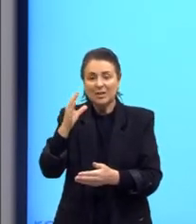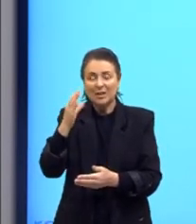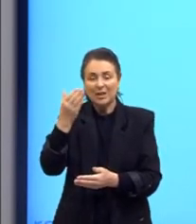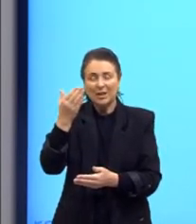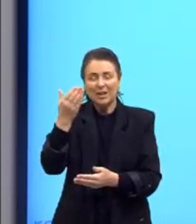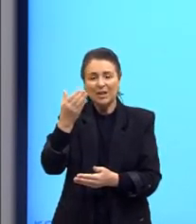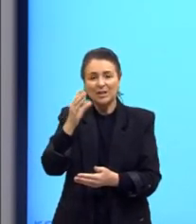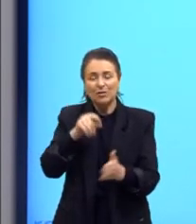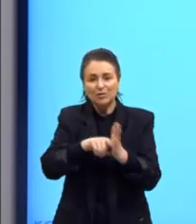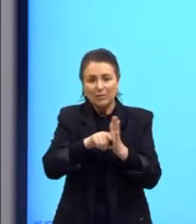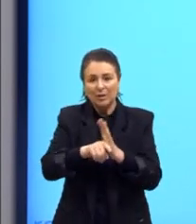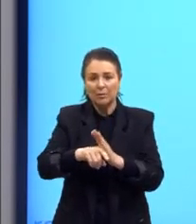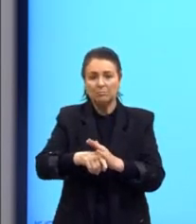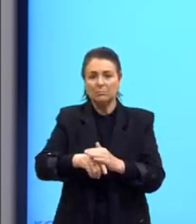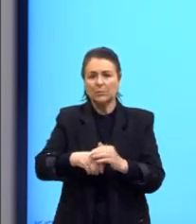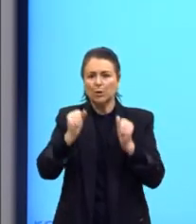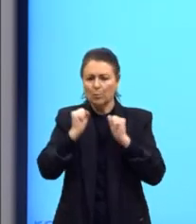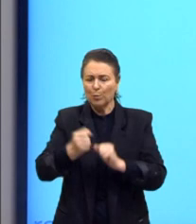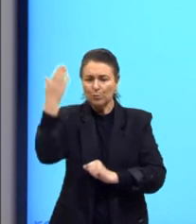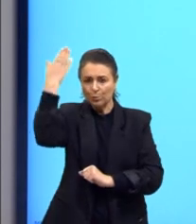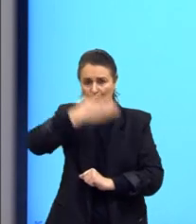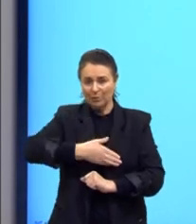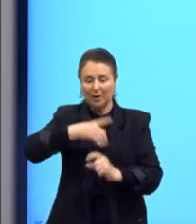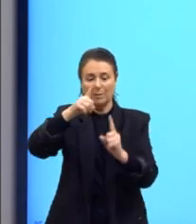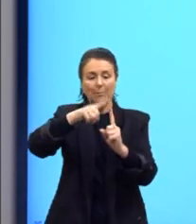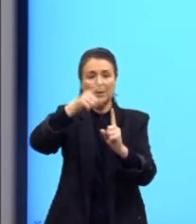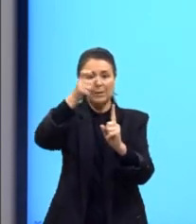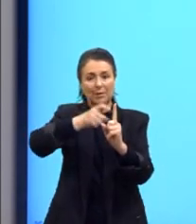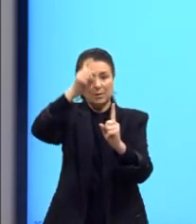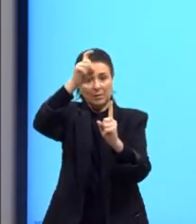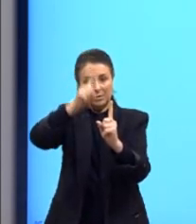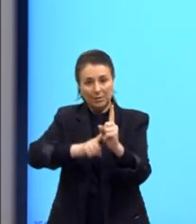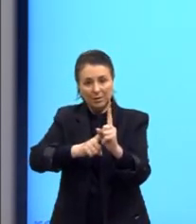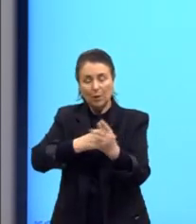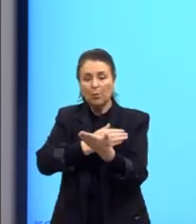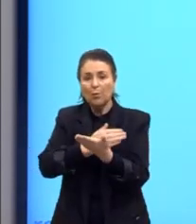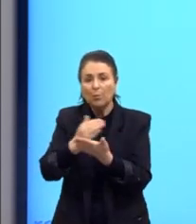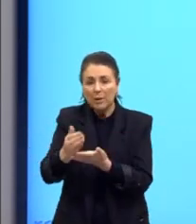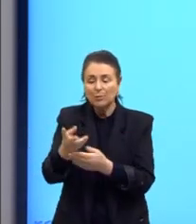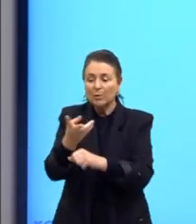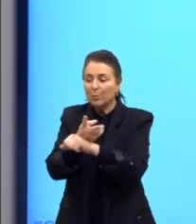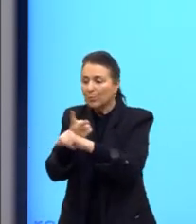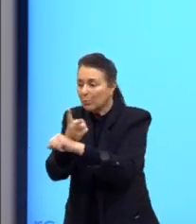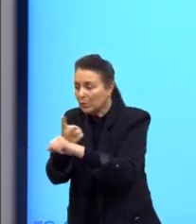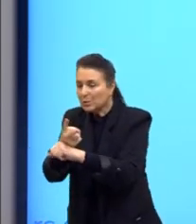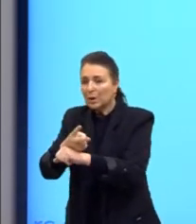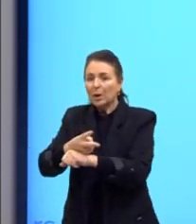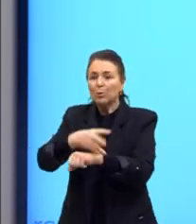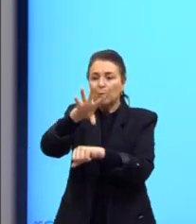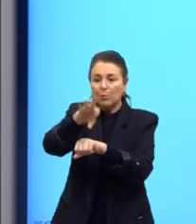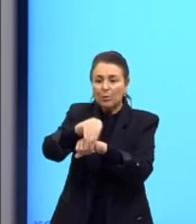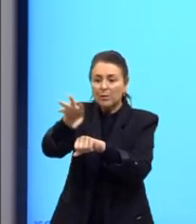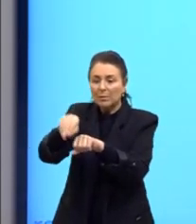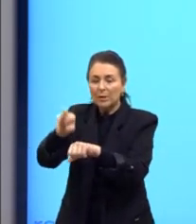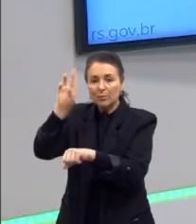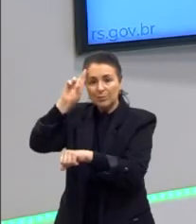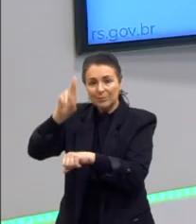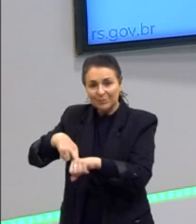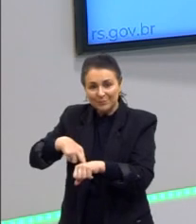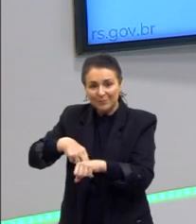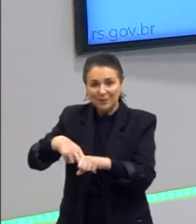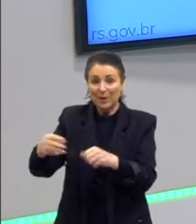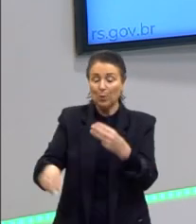ciência, o mundo aqui e agora. Metafísica é o início da busca do conhecimento racional. Lembra lá? Teológico, metafísico e